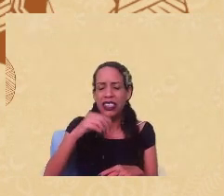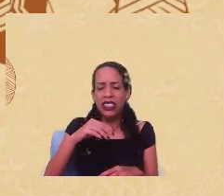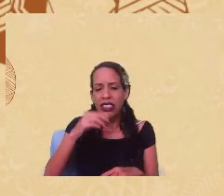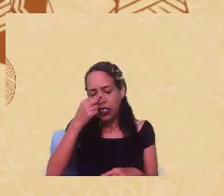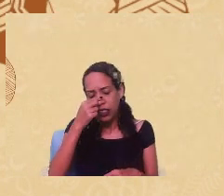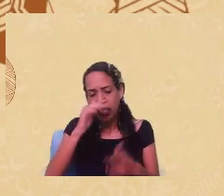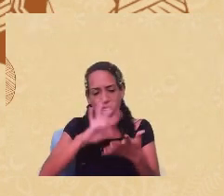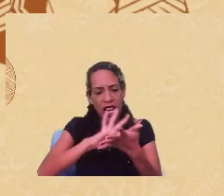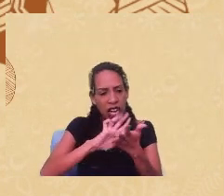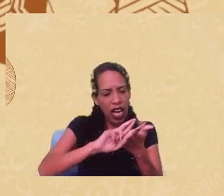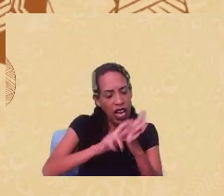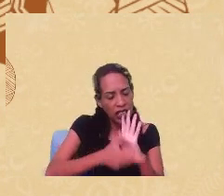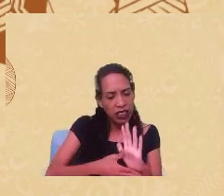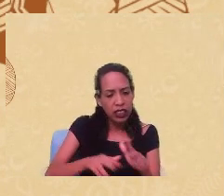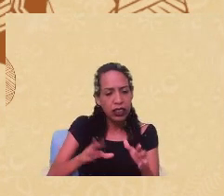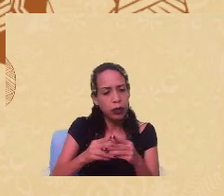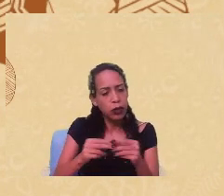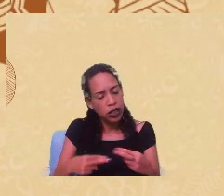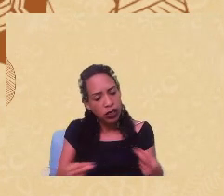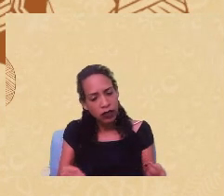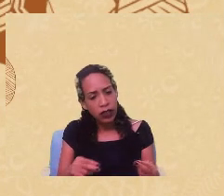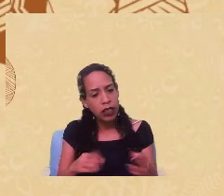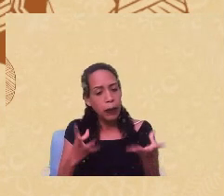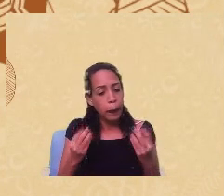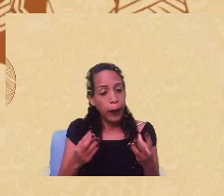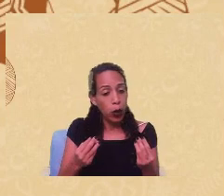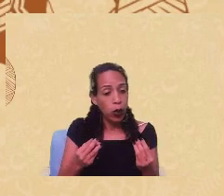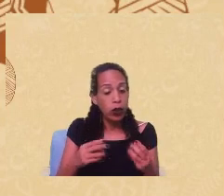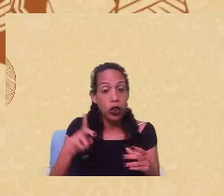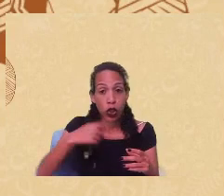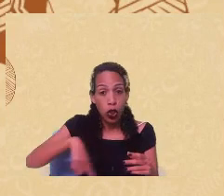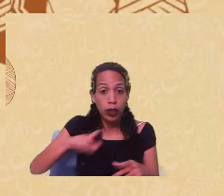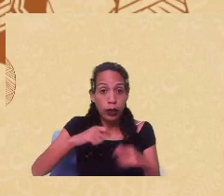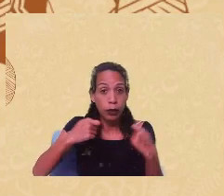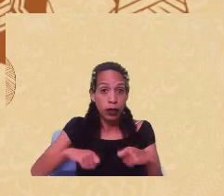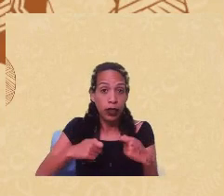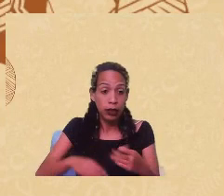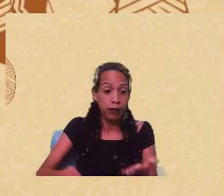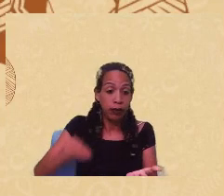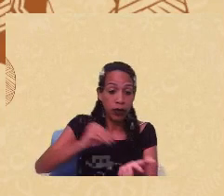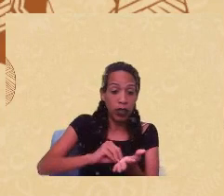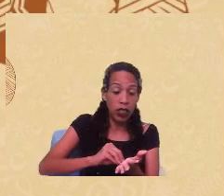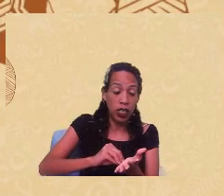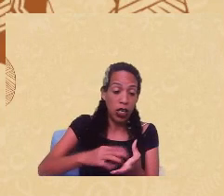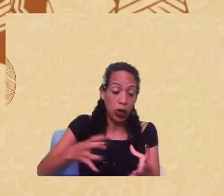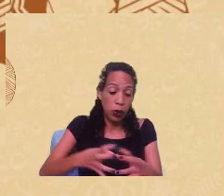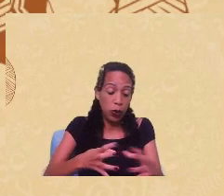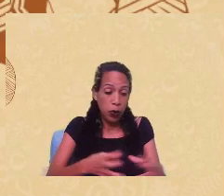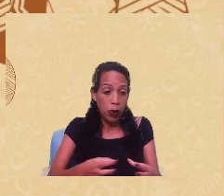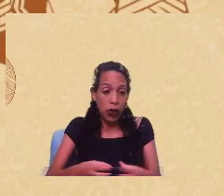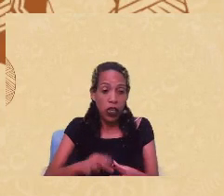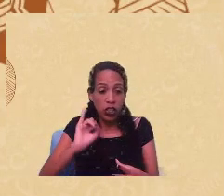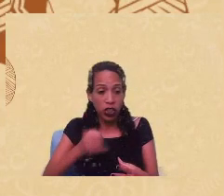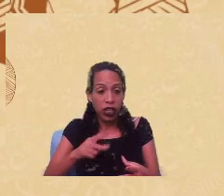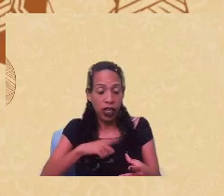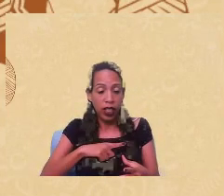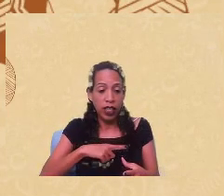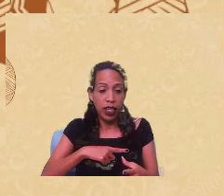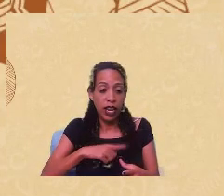racistas, muitas vezes, então, nós precisamos efetivamente reunir produções que já existem sobre a questão